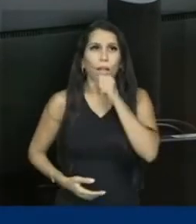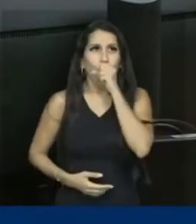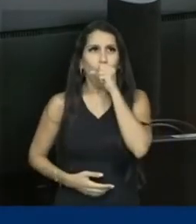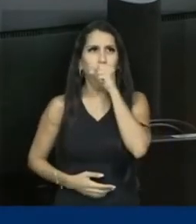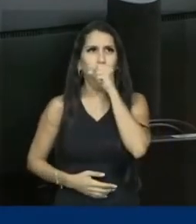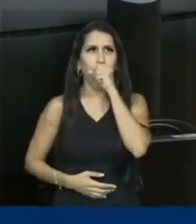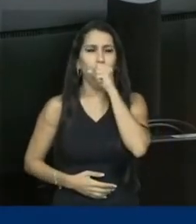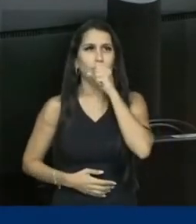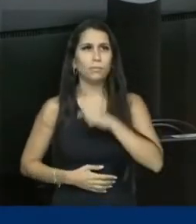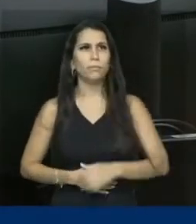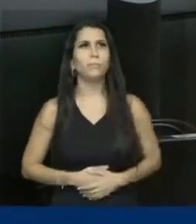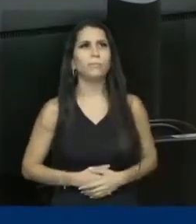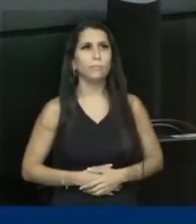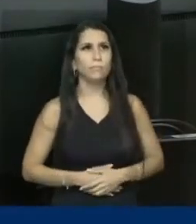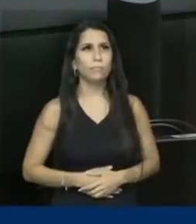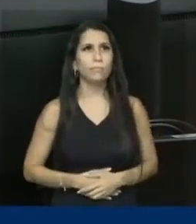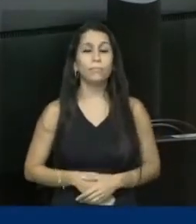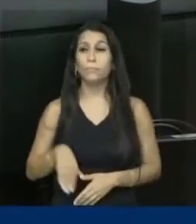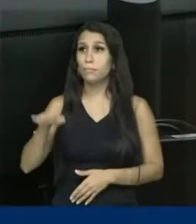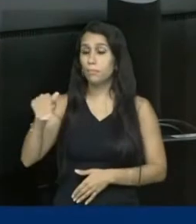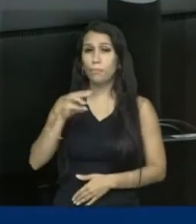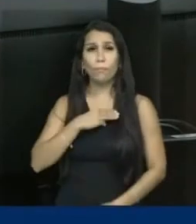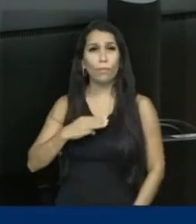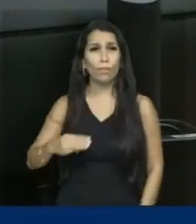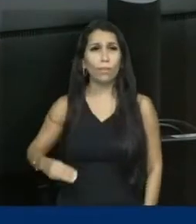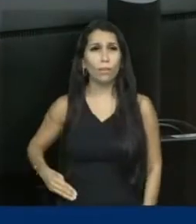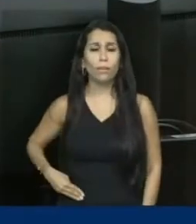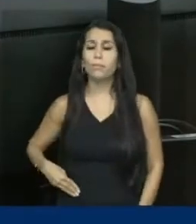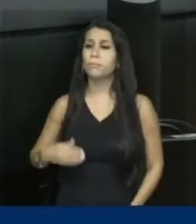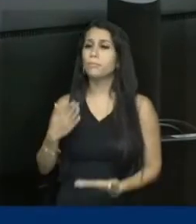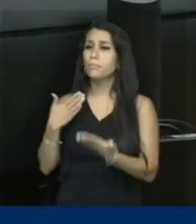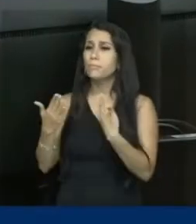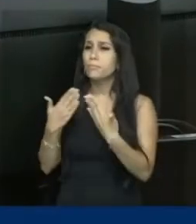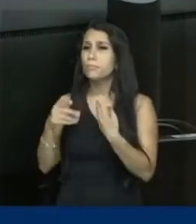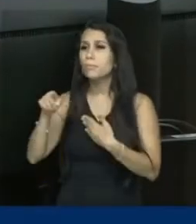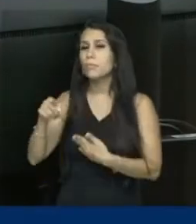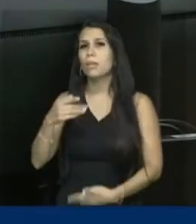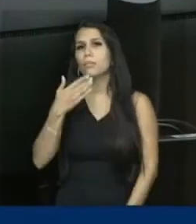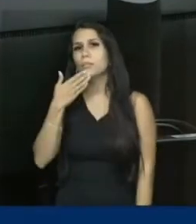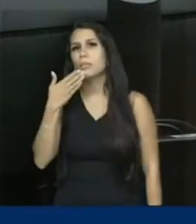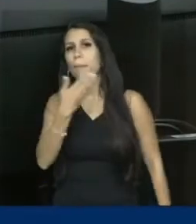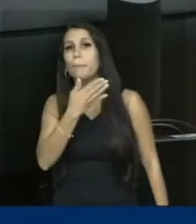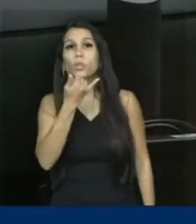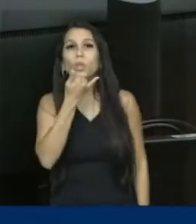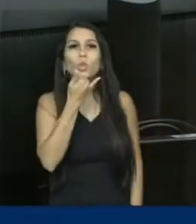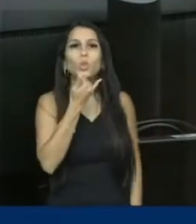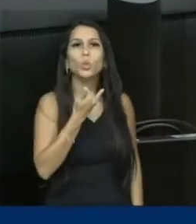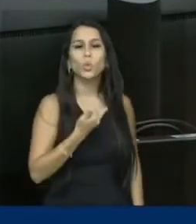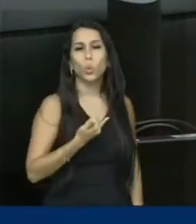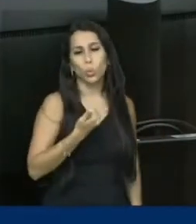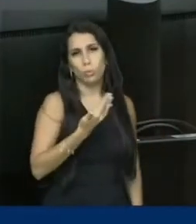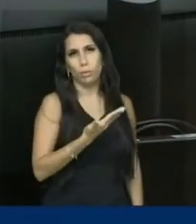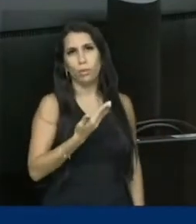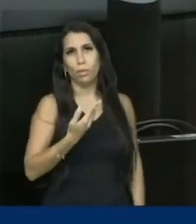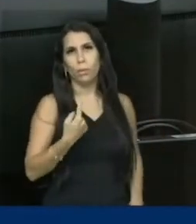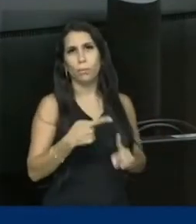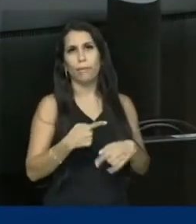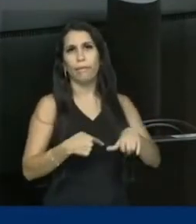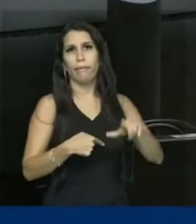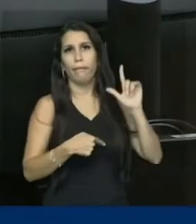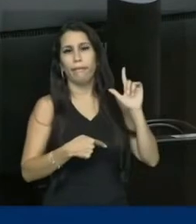reunião, onde, verdade, o ministro solicitou as suas escusas pela fala que proferiu.